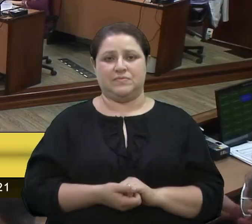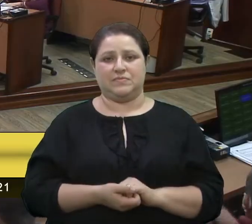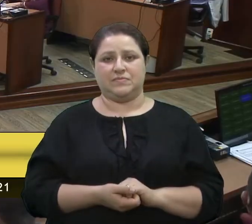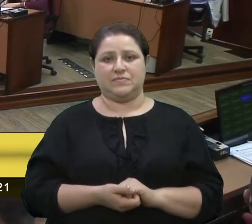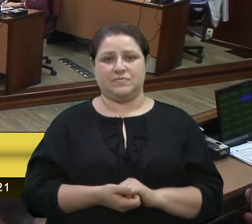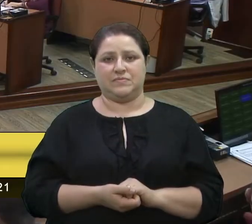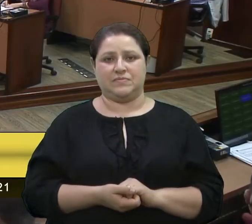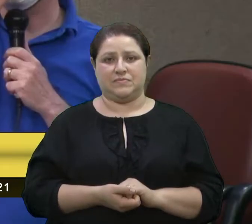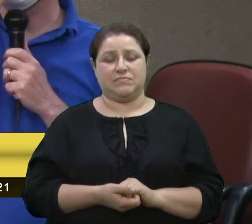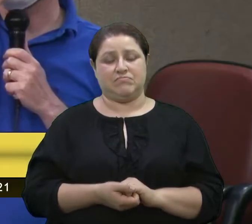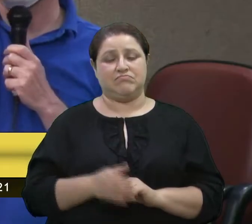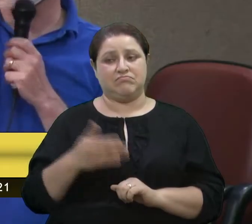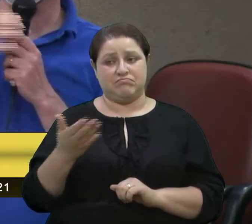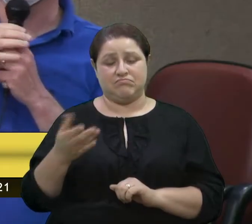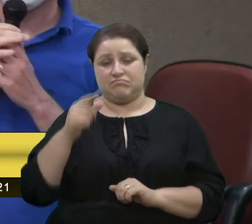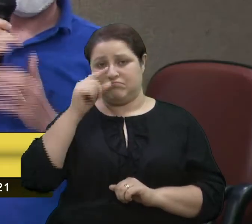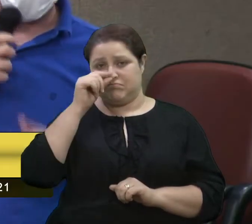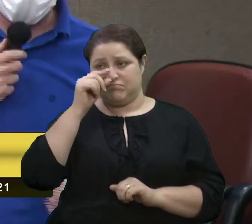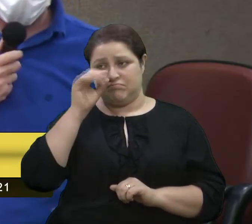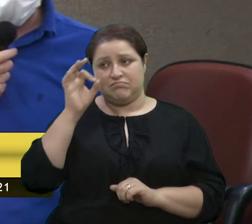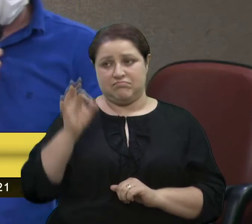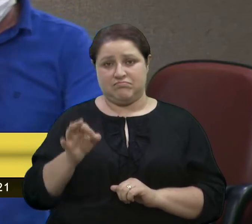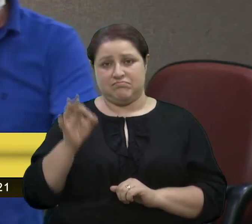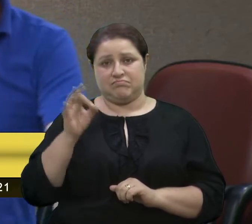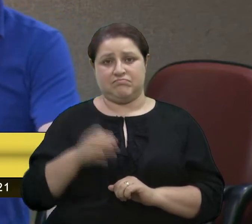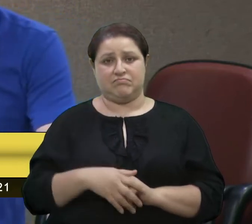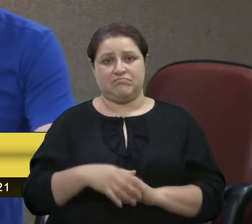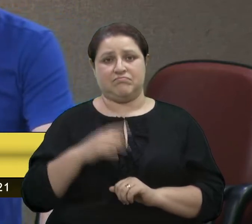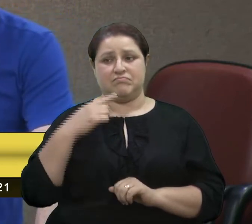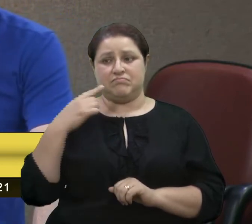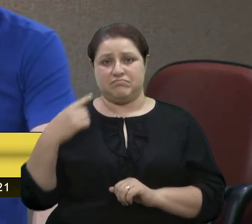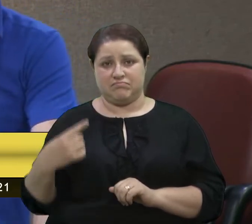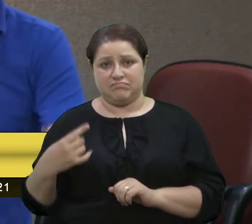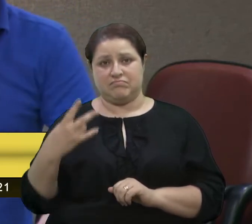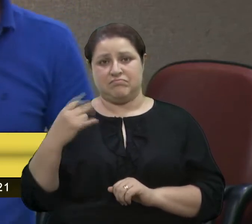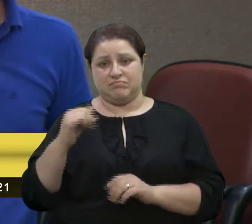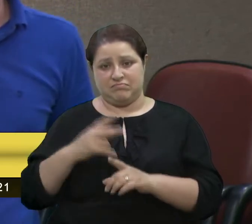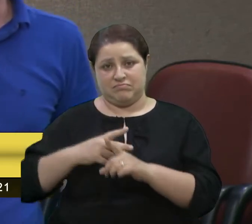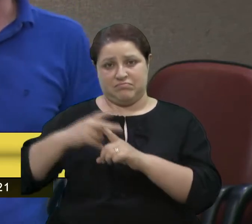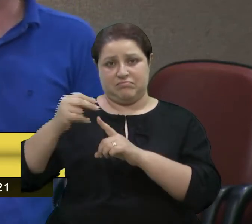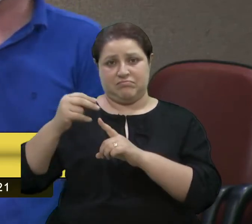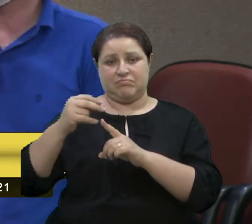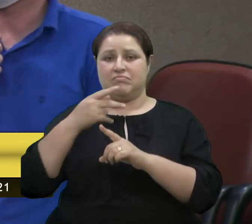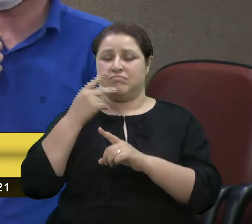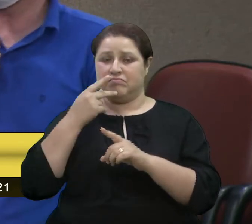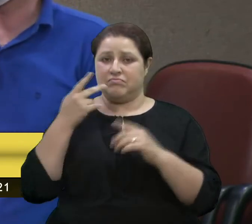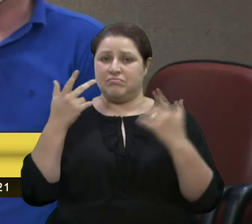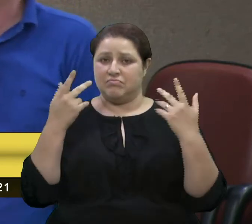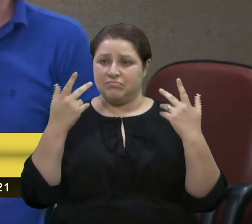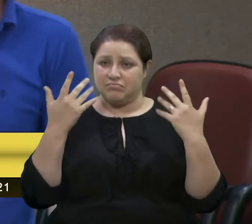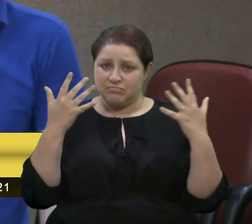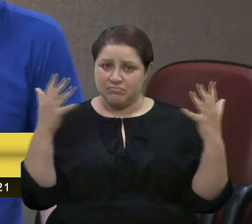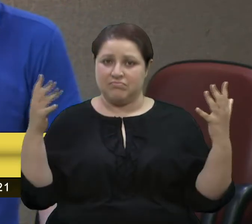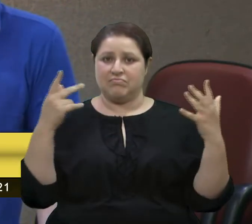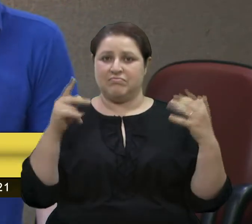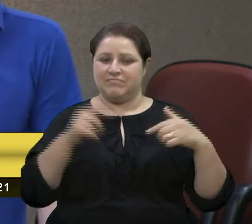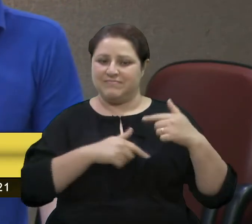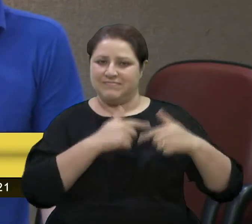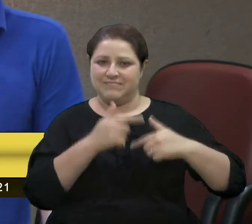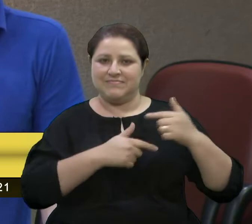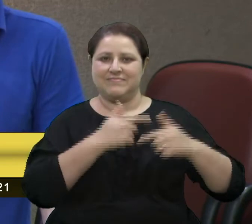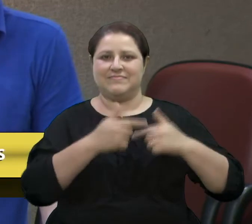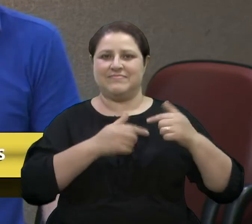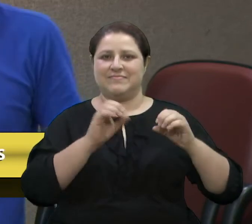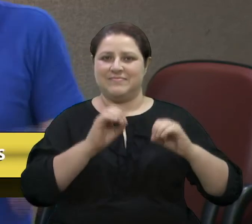Fantinel, exatamente isso. Então, vereadora Denise, será eleita, deseja um mandato produtivo, próspero, que a senhora